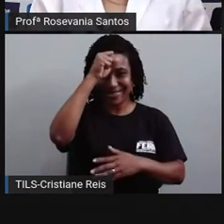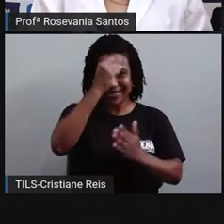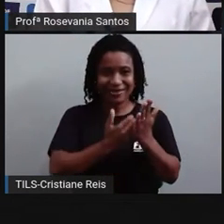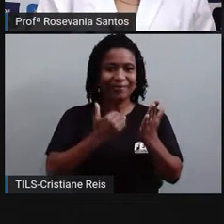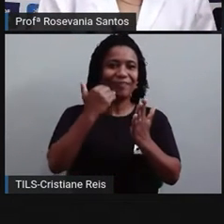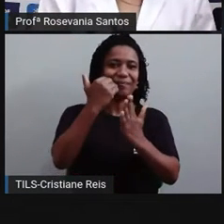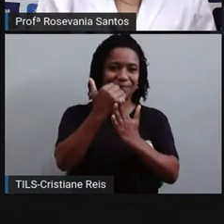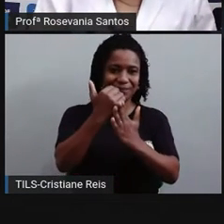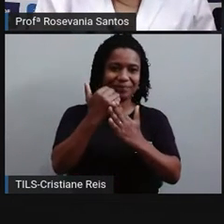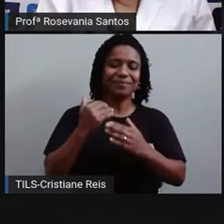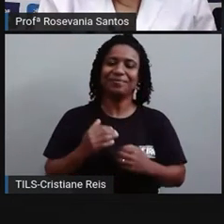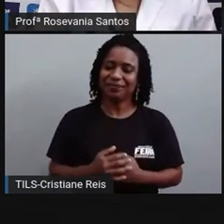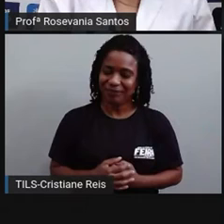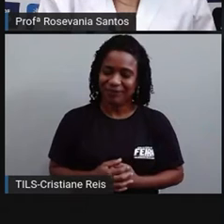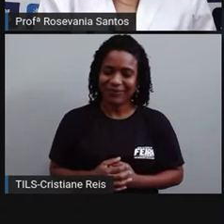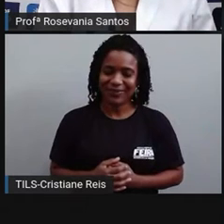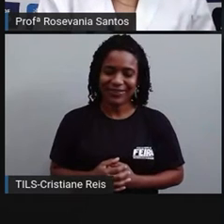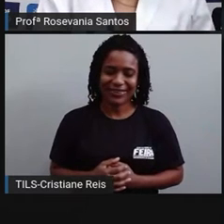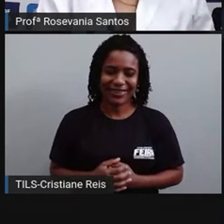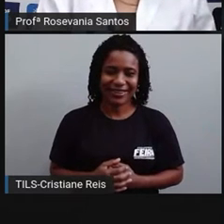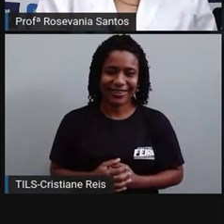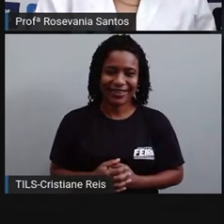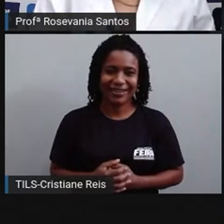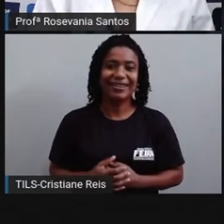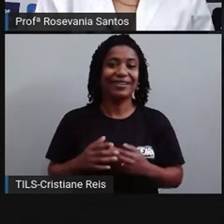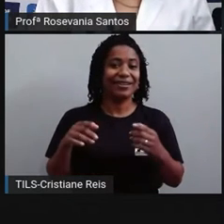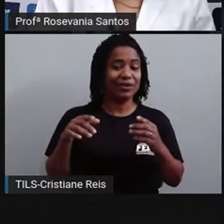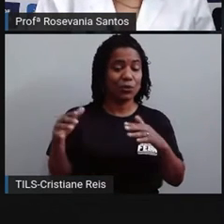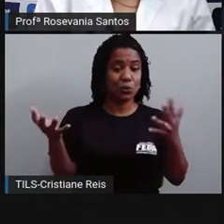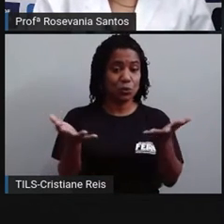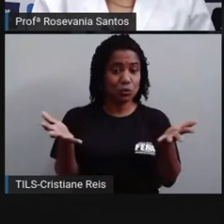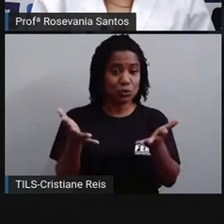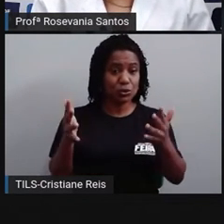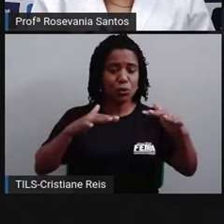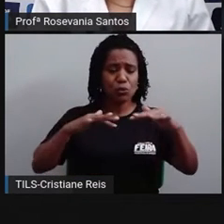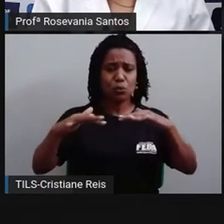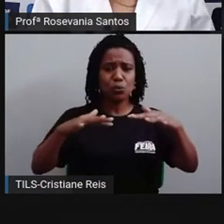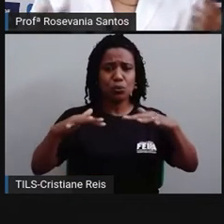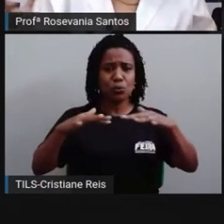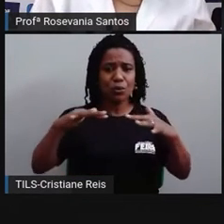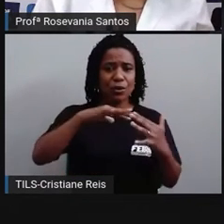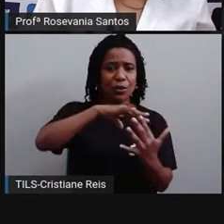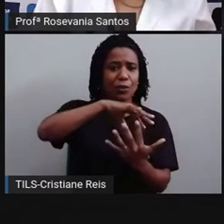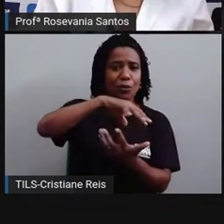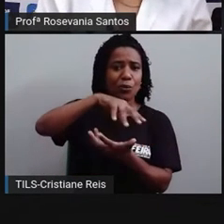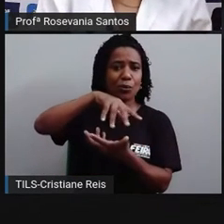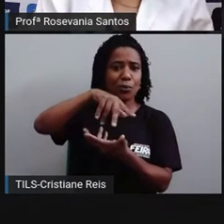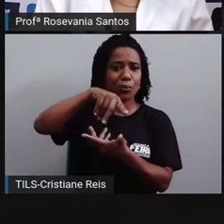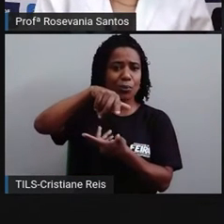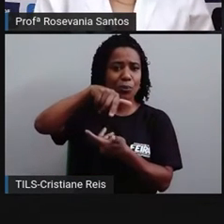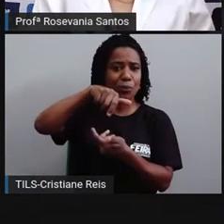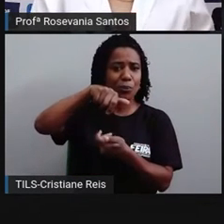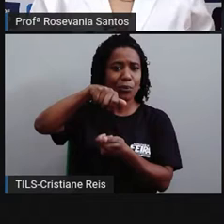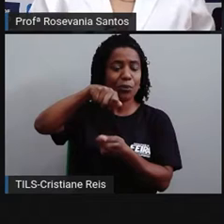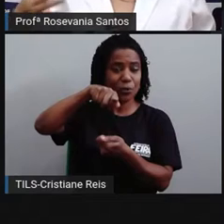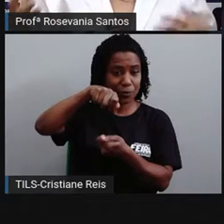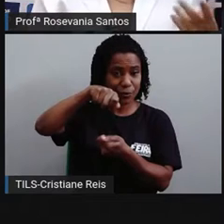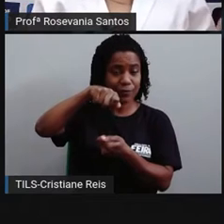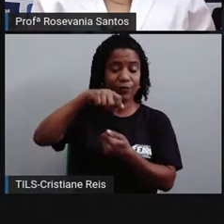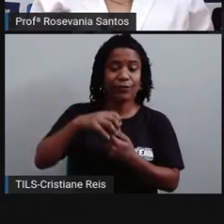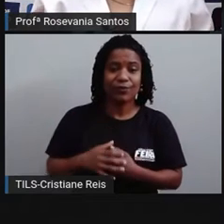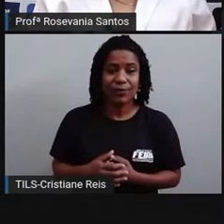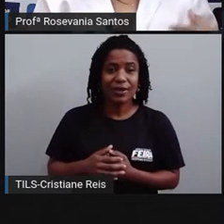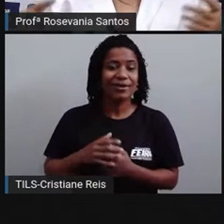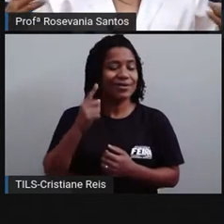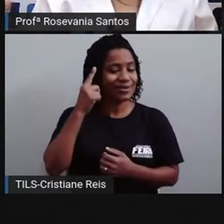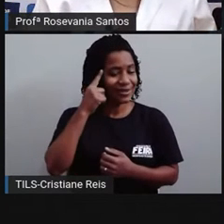muito. E nós vamos falar, né, sobre os movimentos da Terra. Isso mesmo, os movimentos da Terra. Durante algum